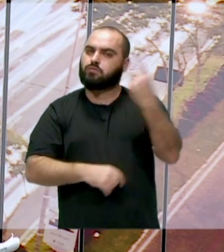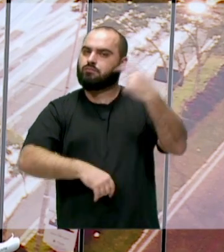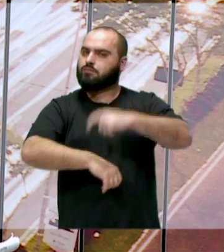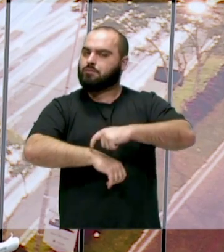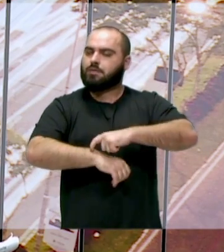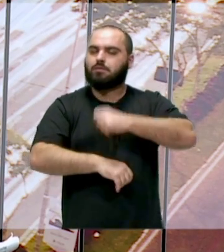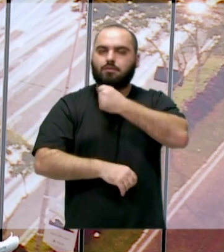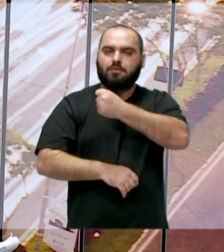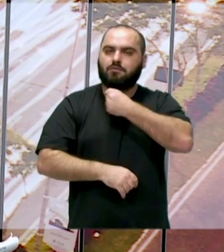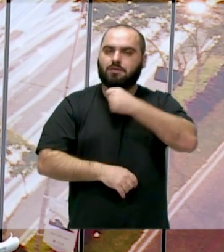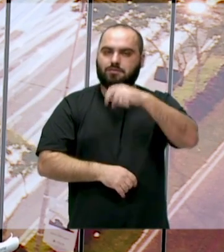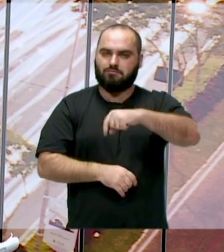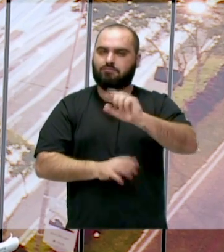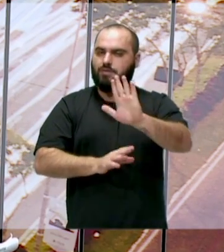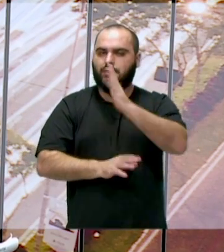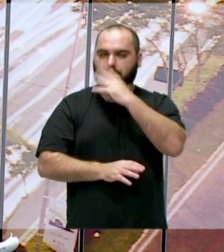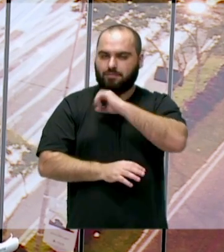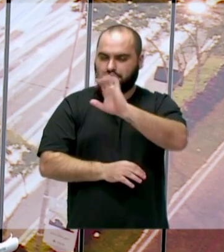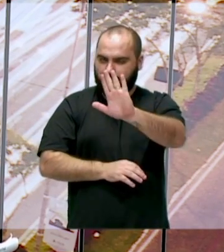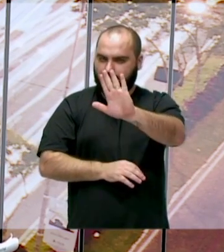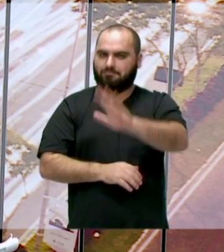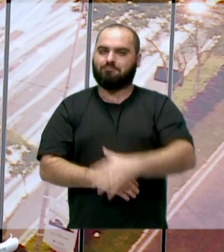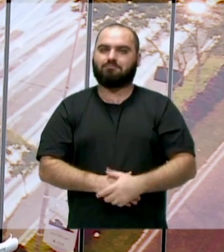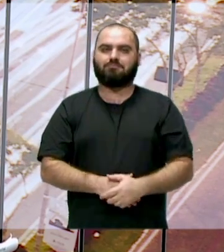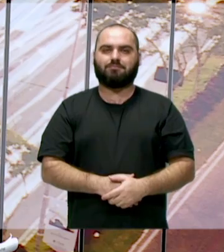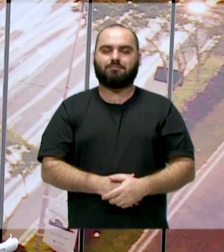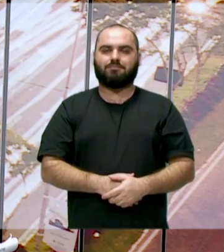bloco do Fala Vereador, até mais.